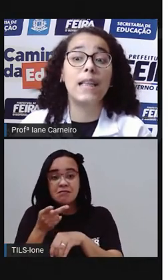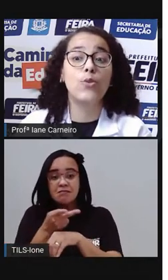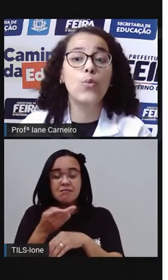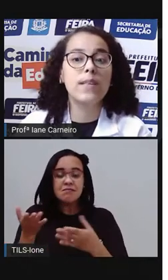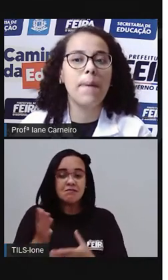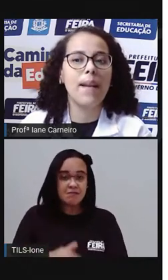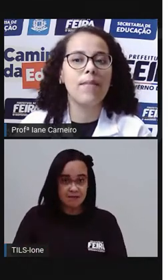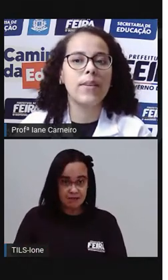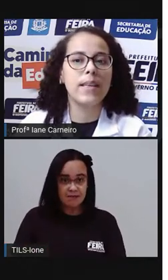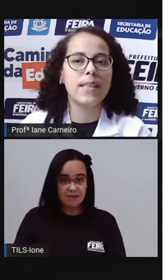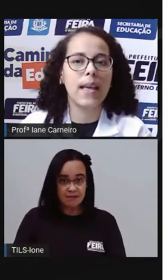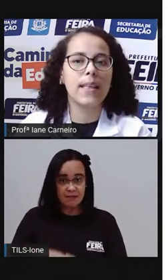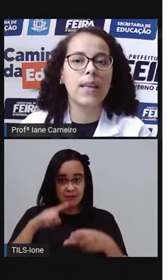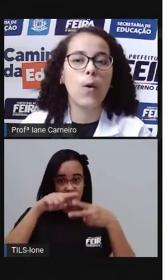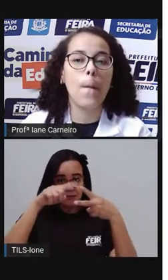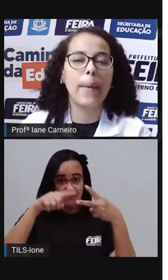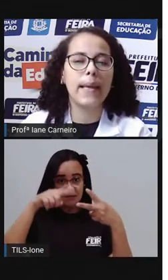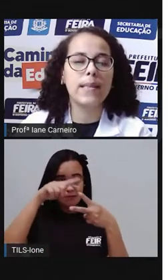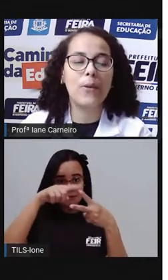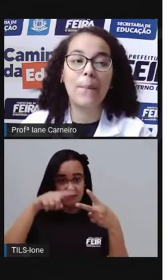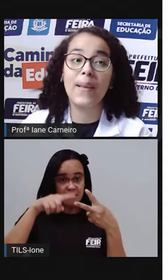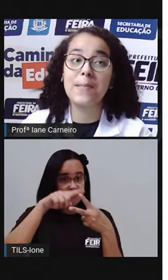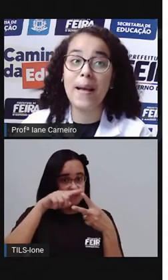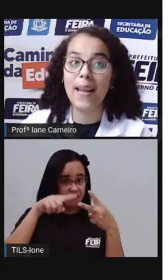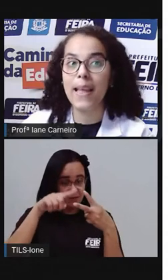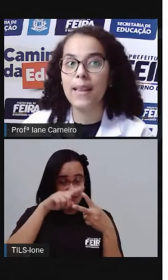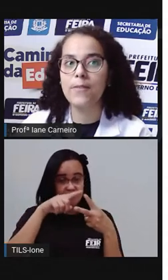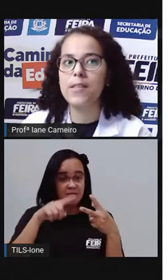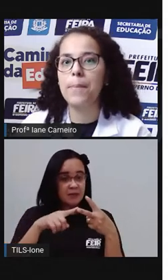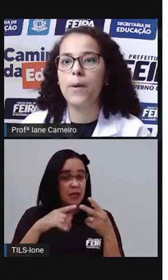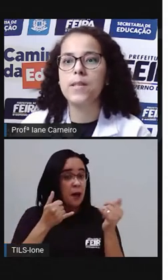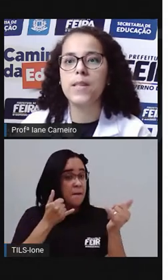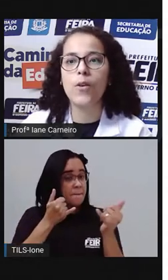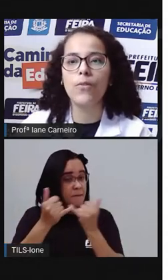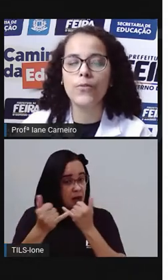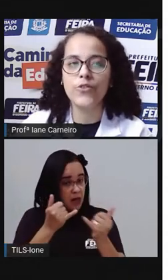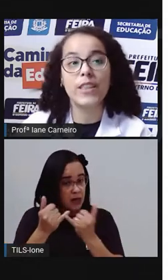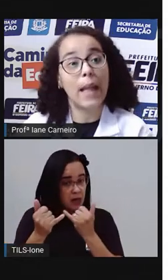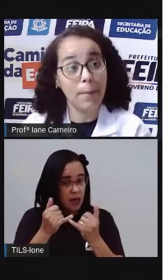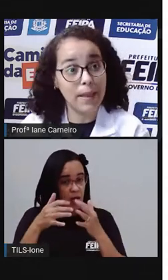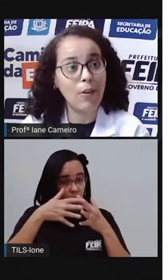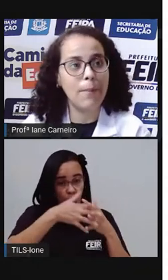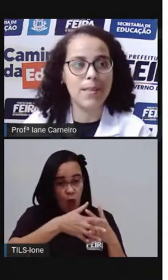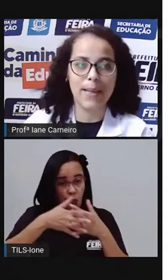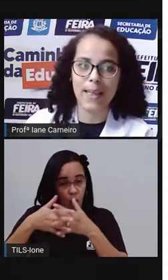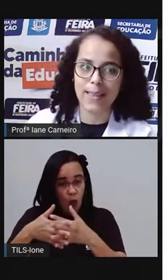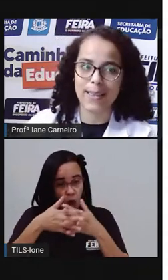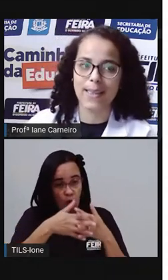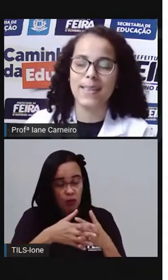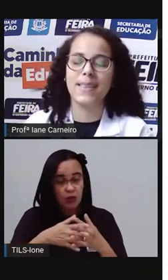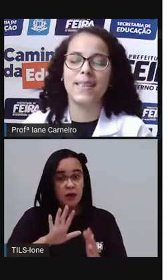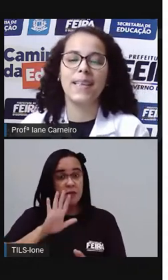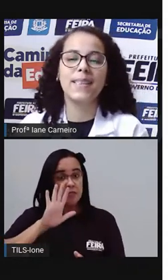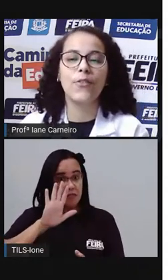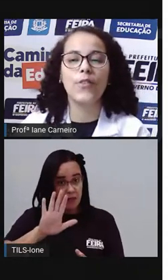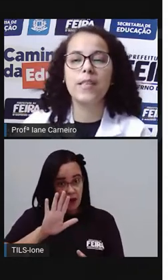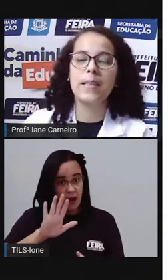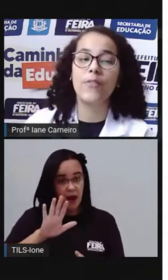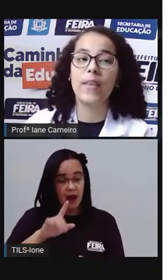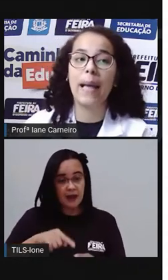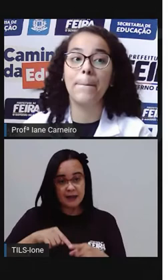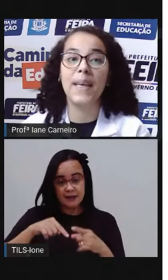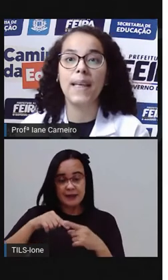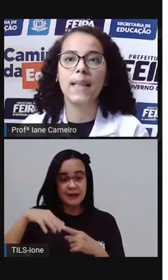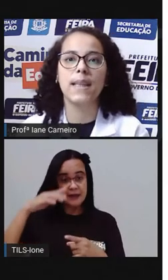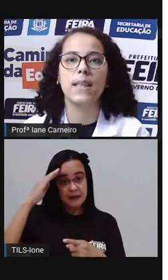Tem duas palavrinhas aí que começam com a mesma letra e você pode se confundir e termina com a mesma letra. Então você